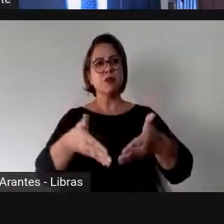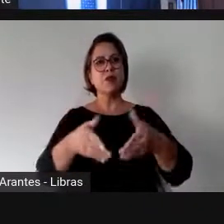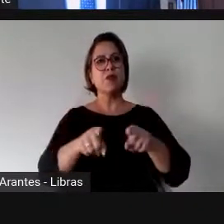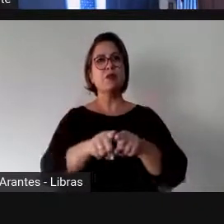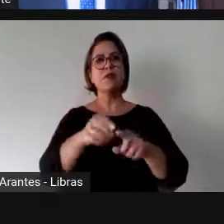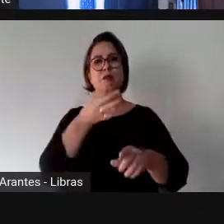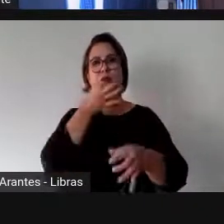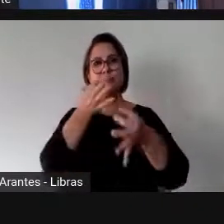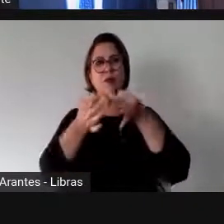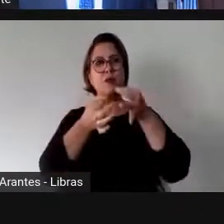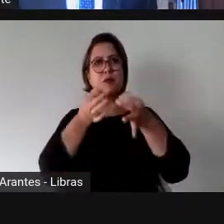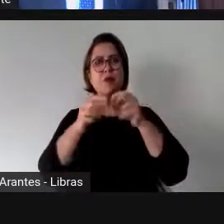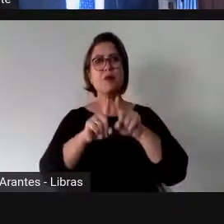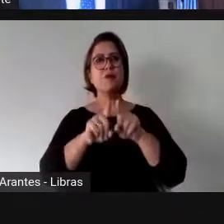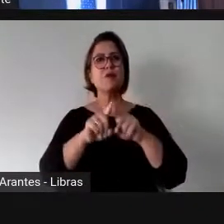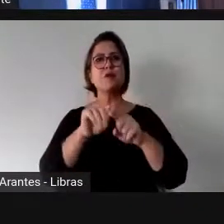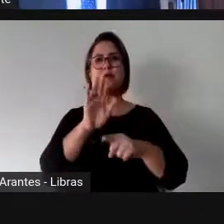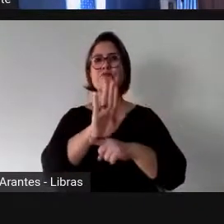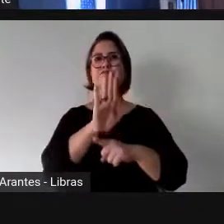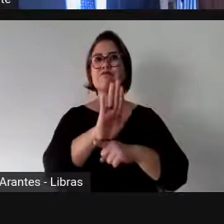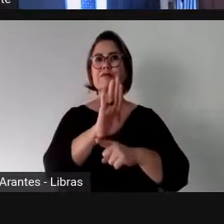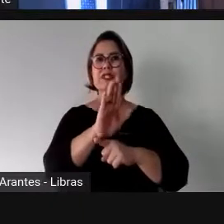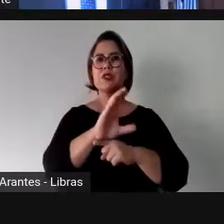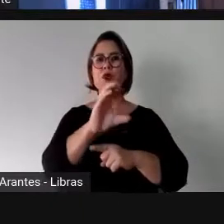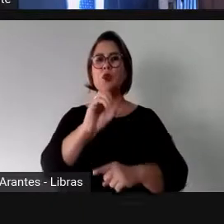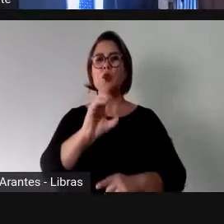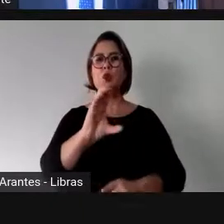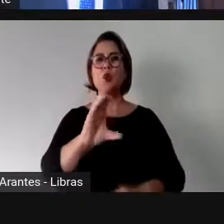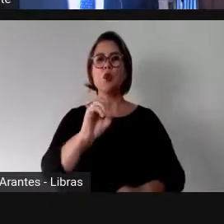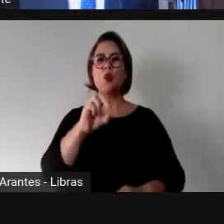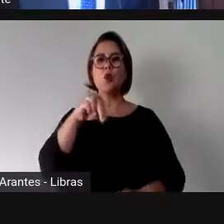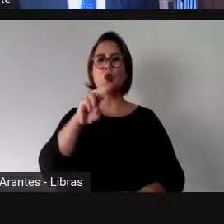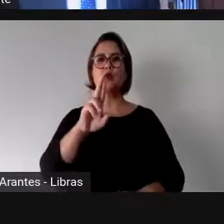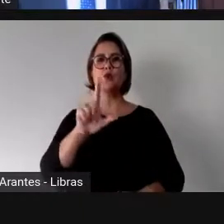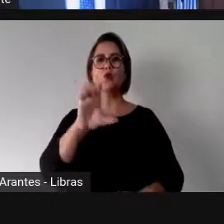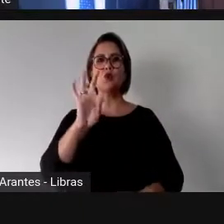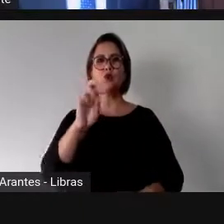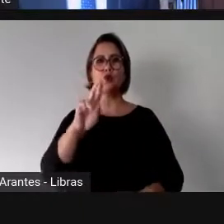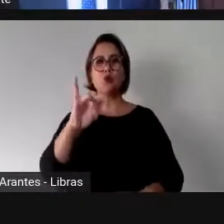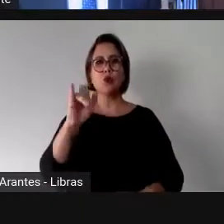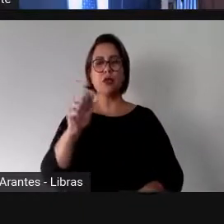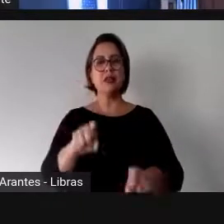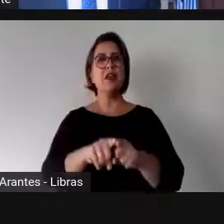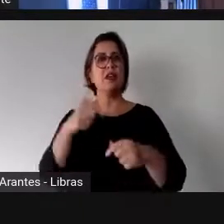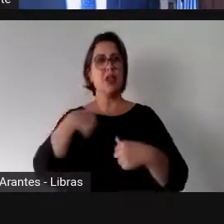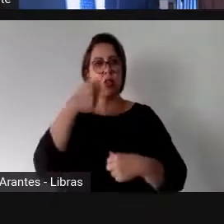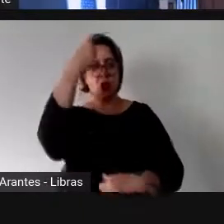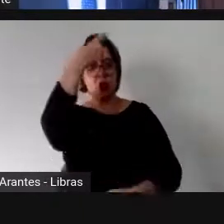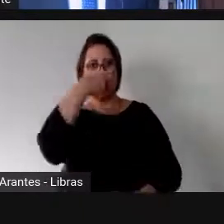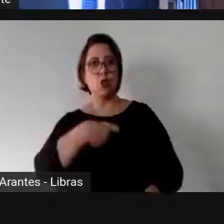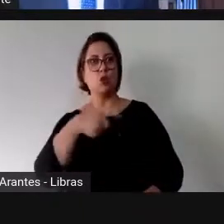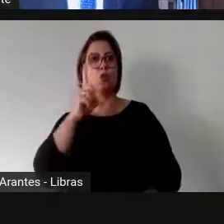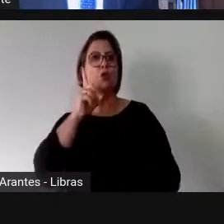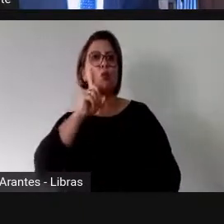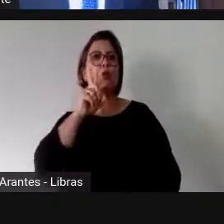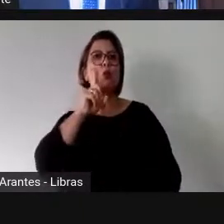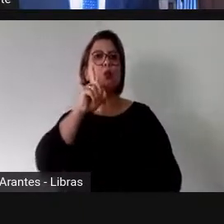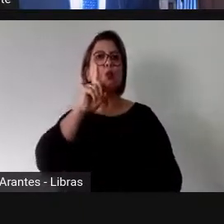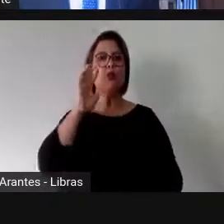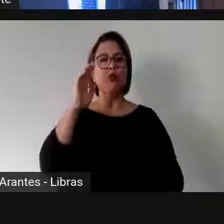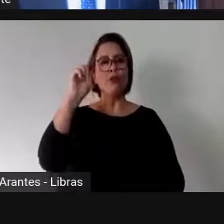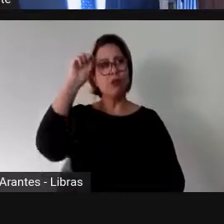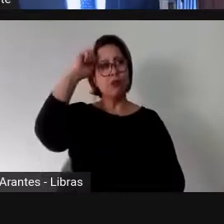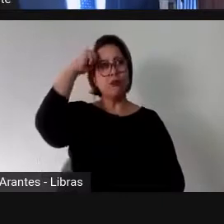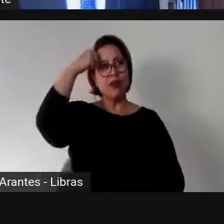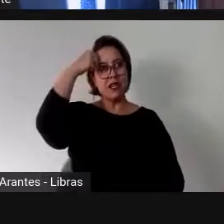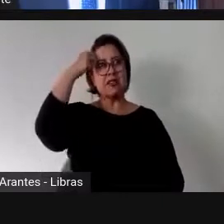legislativa. Eu sou moreno, pele morena, pele preta, de acordo